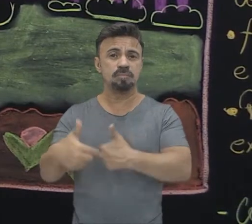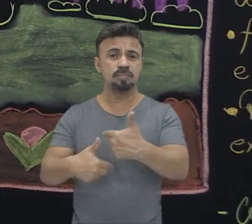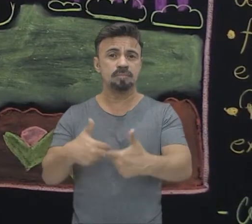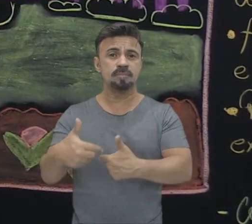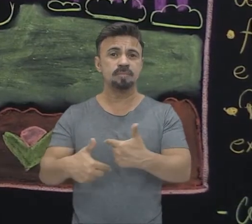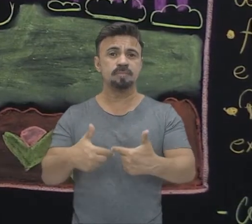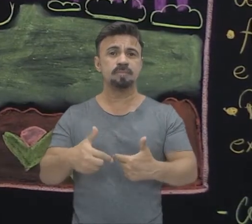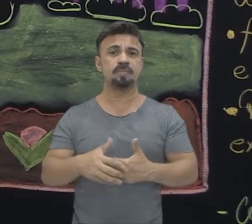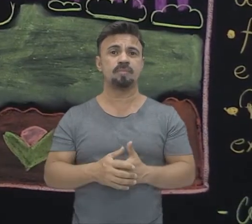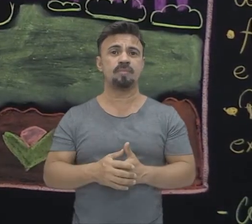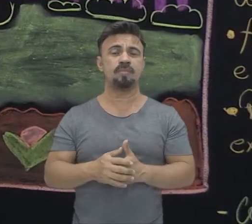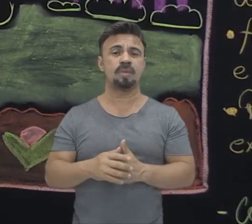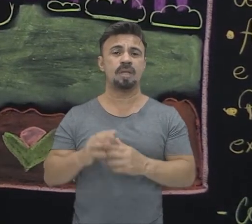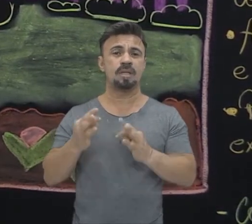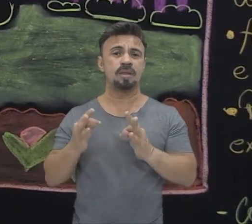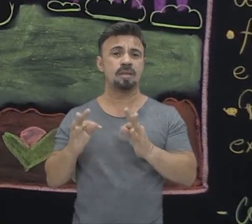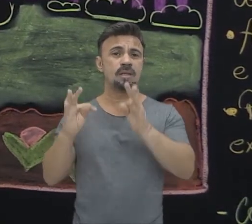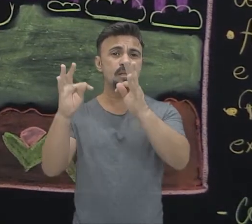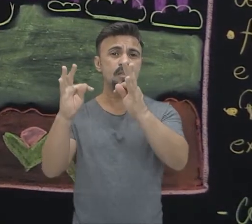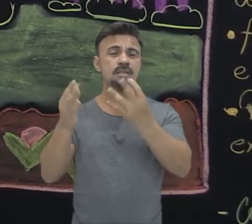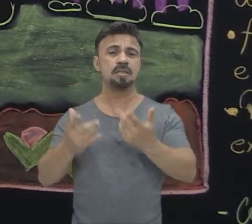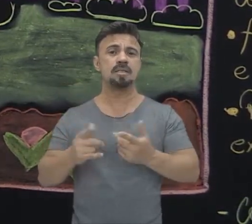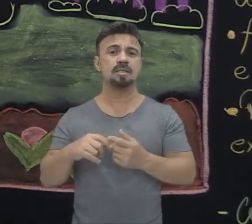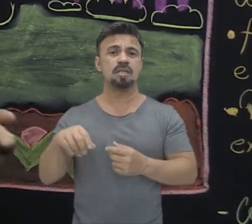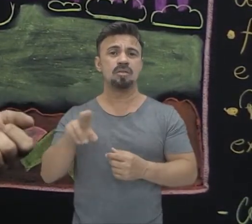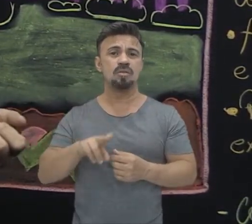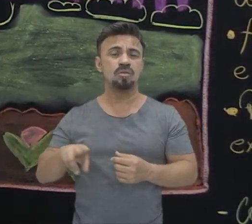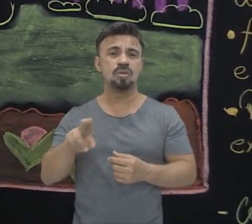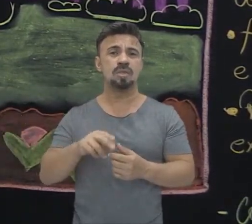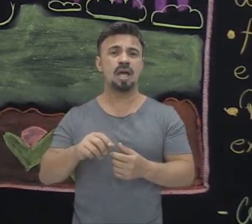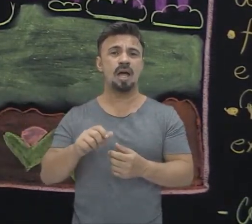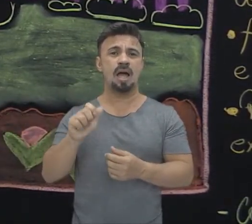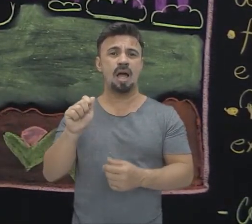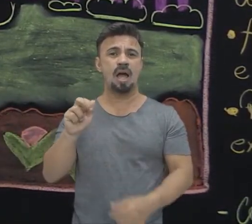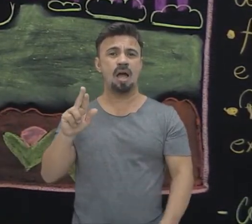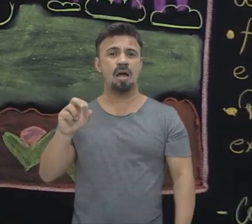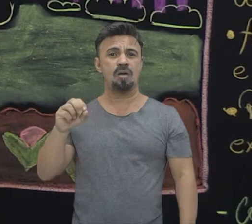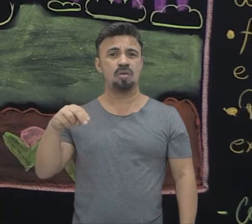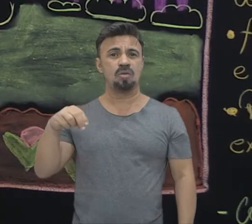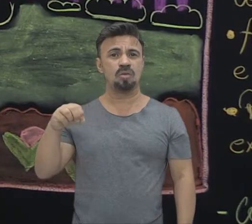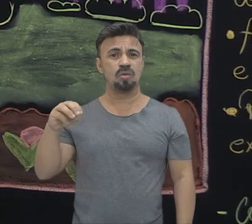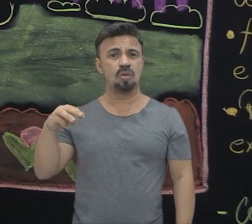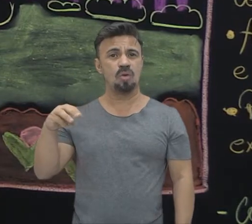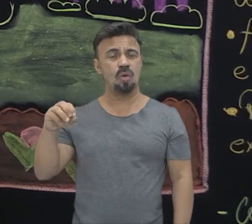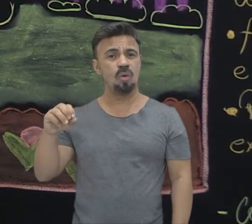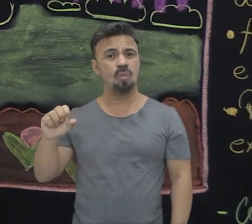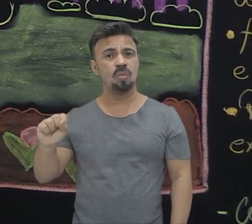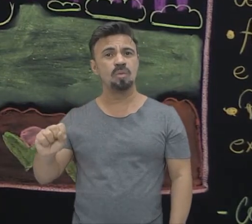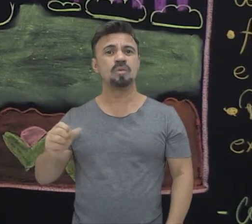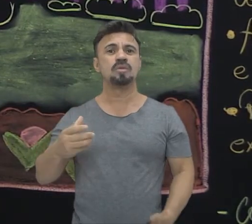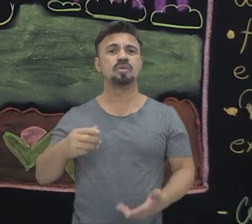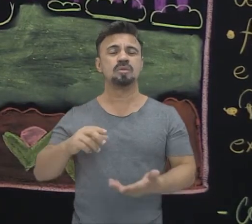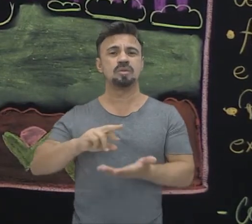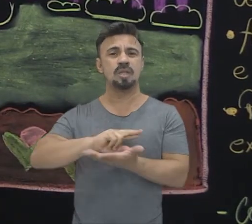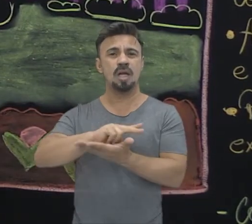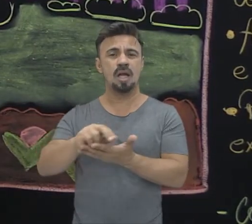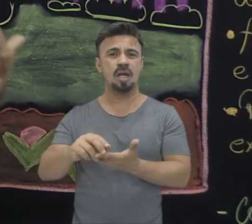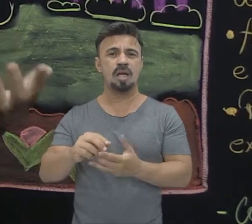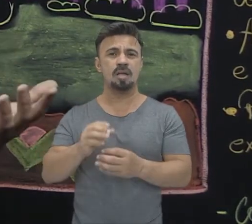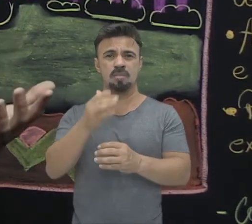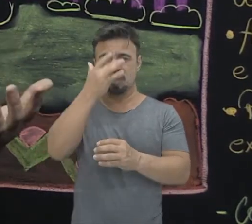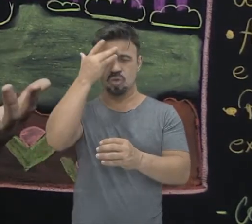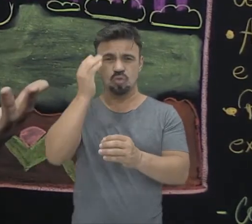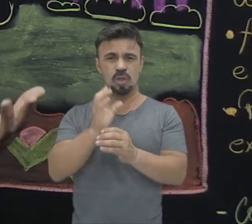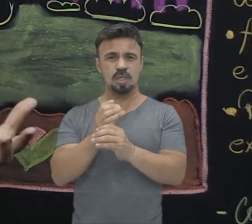tecnicista com a utilização de agrônomos, com a utilização de grandes engenheiros